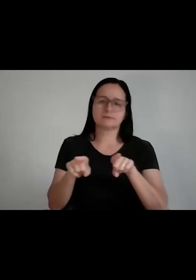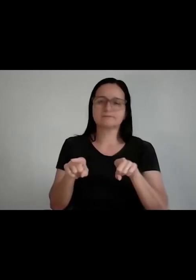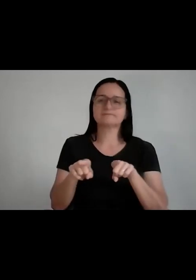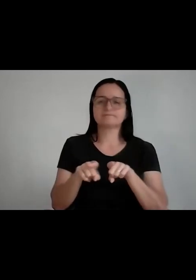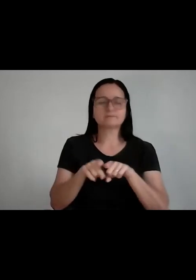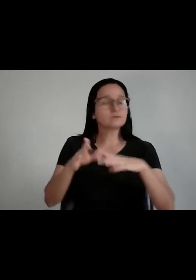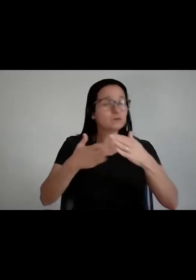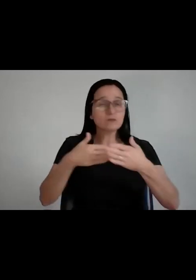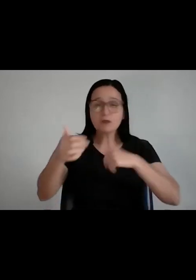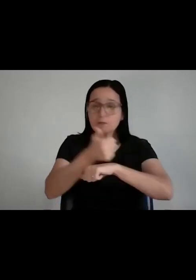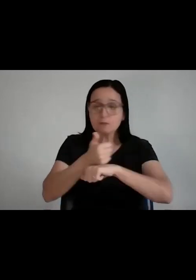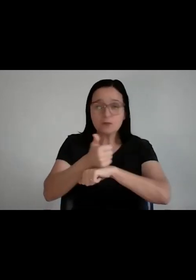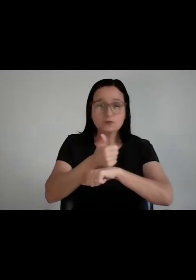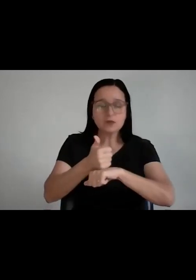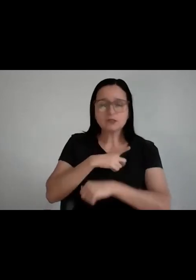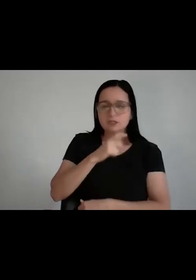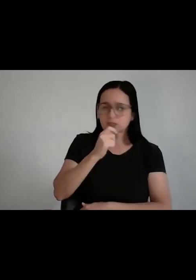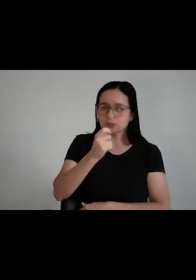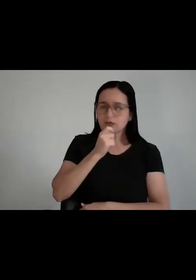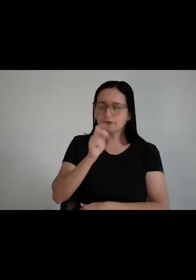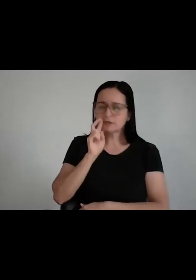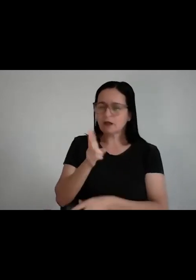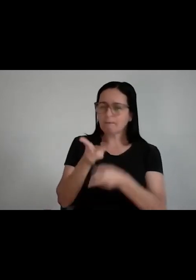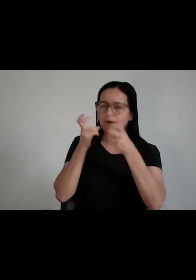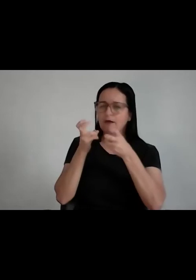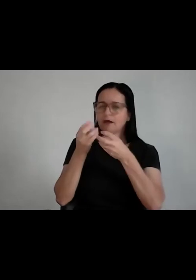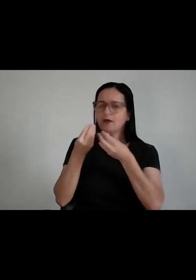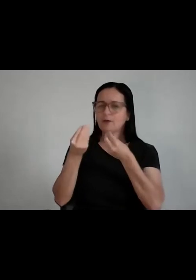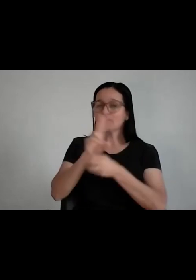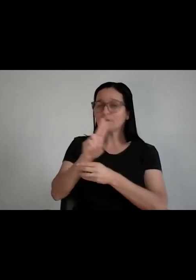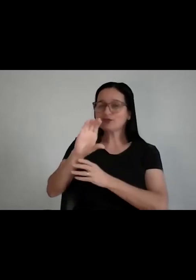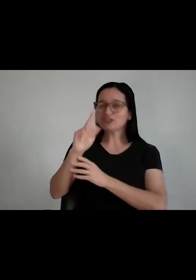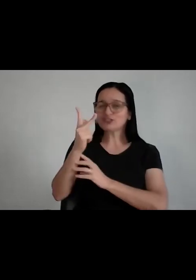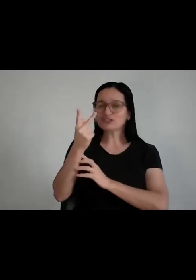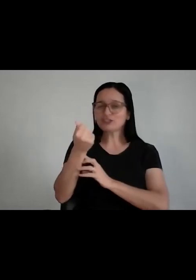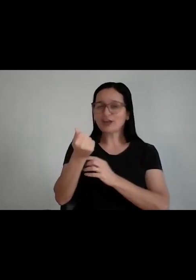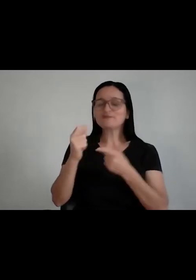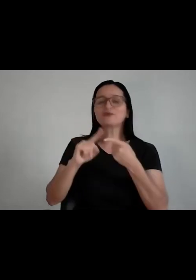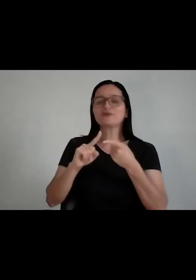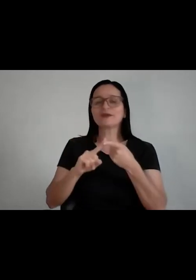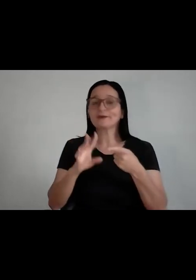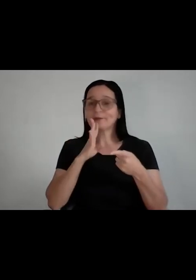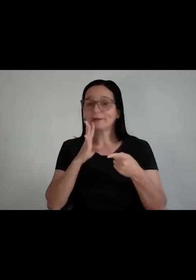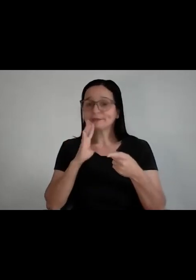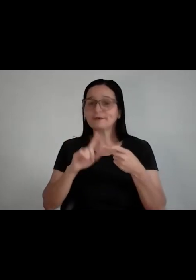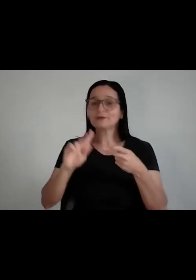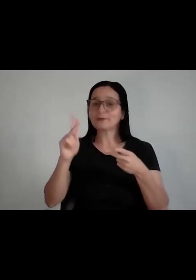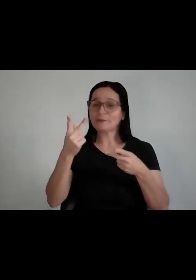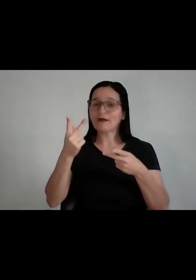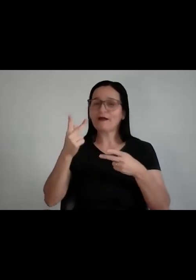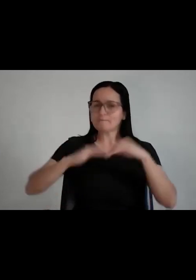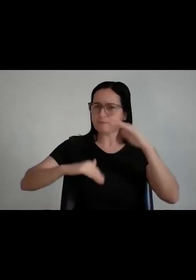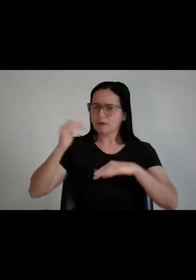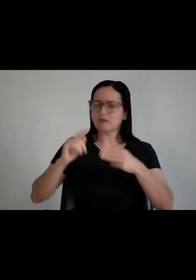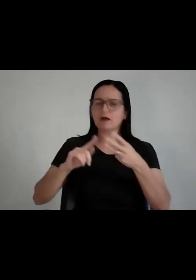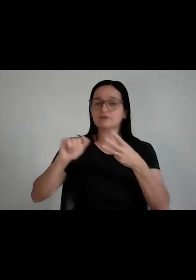profissional, quando está sendo entrevistado, ele é avaliado nesse... O a chama de chá. Conhecimento, habilidades e atitudes, tá? E aí, o que